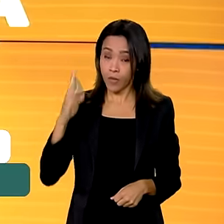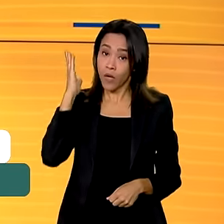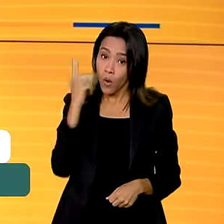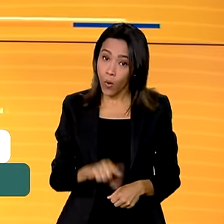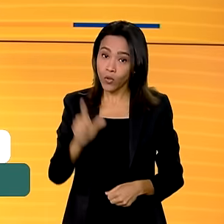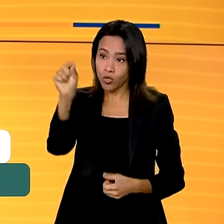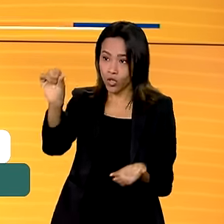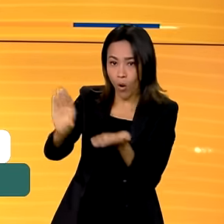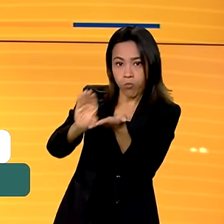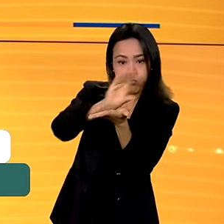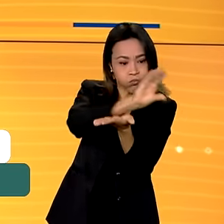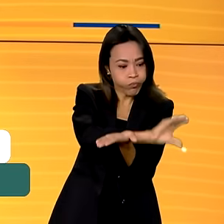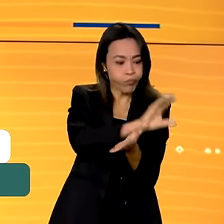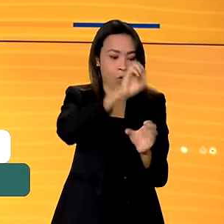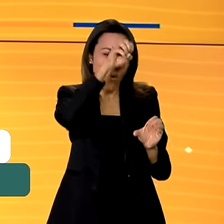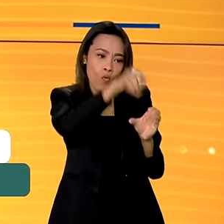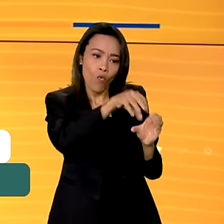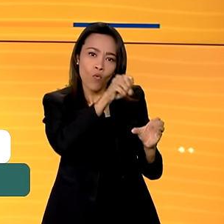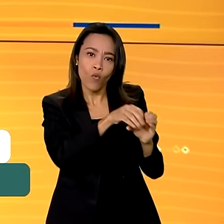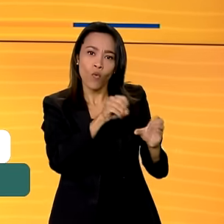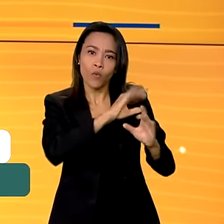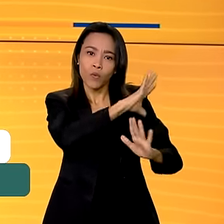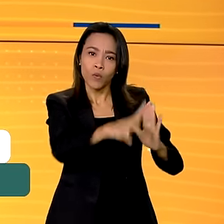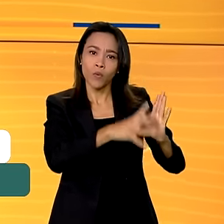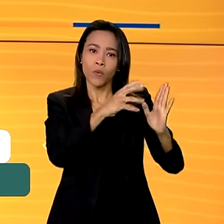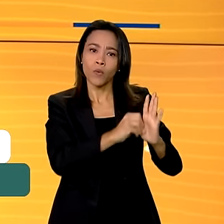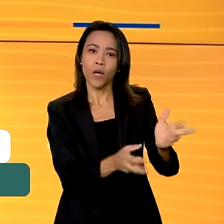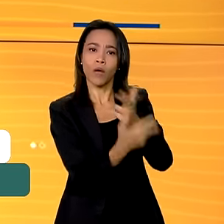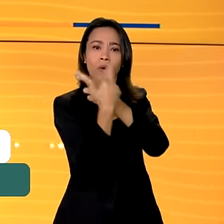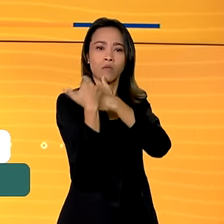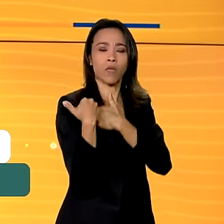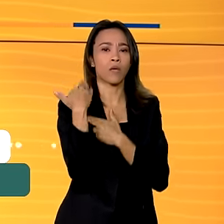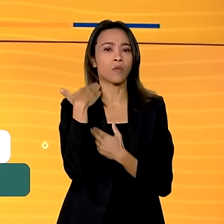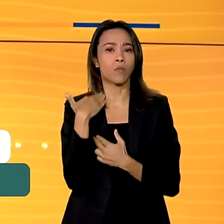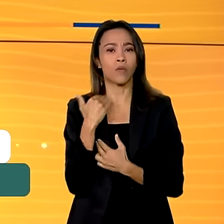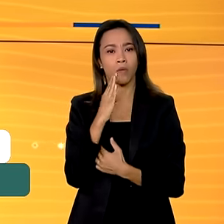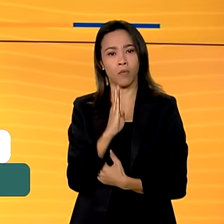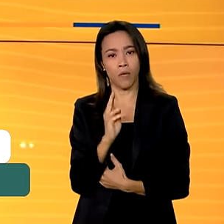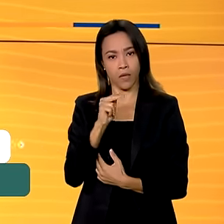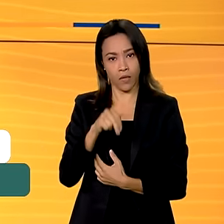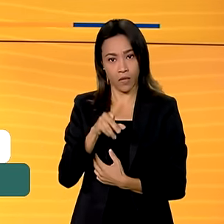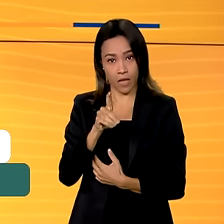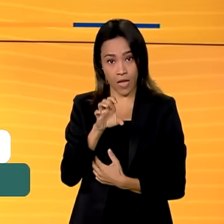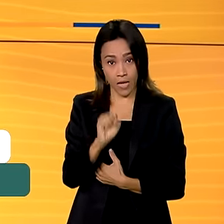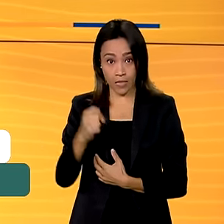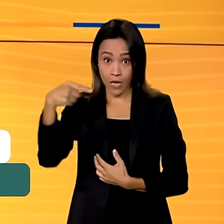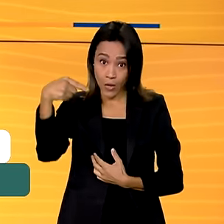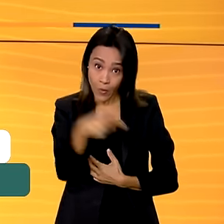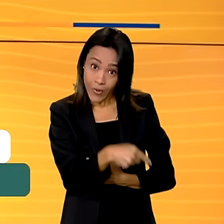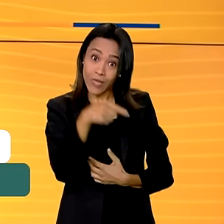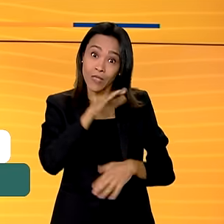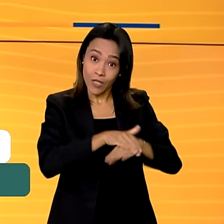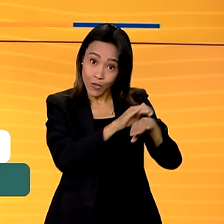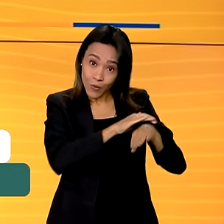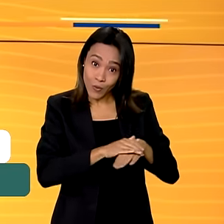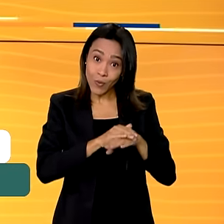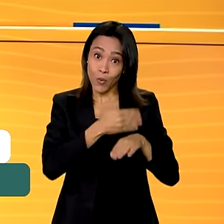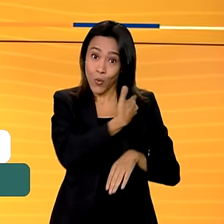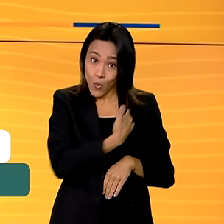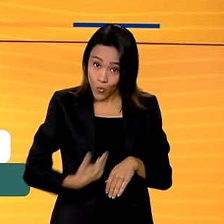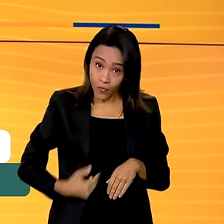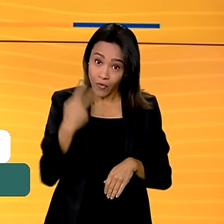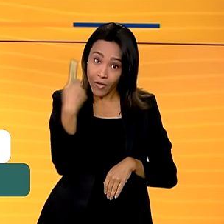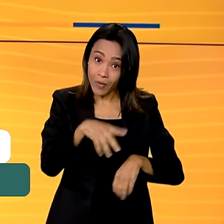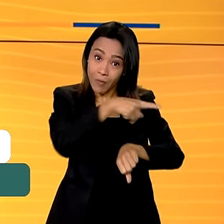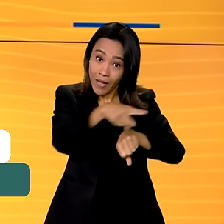para o Fundo Amazônia, administrado pelo BNDES. Com essa nova doação, o governo norueguês se consolida como o